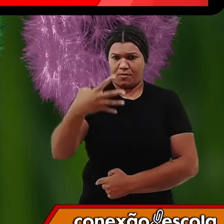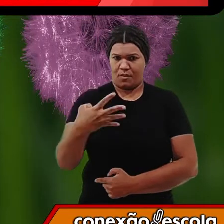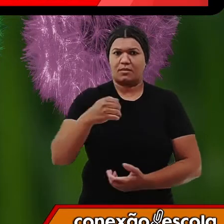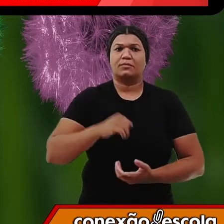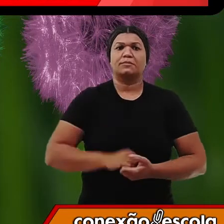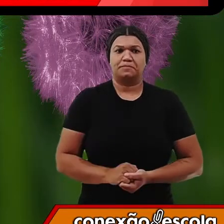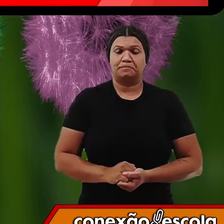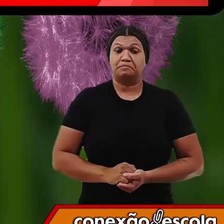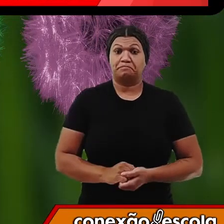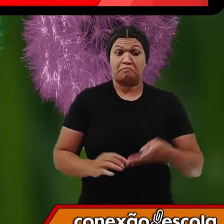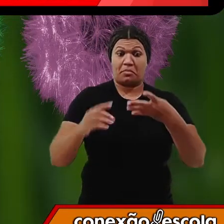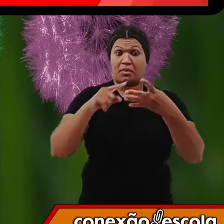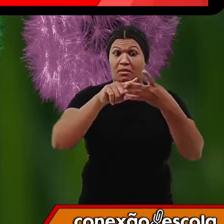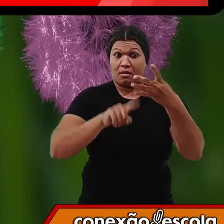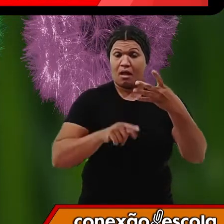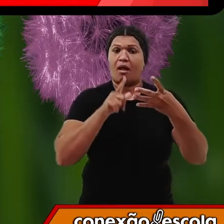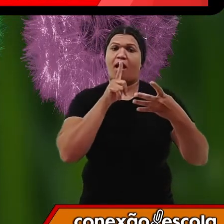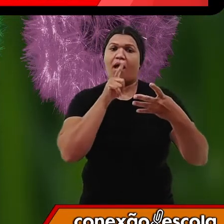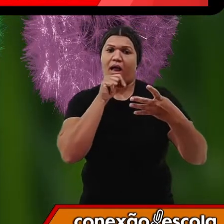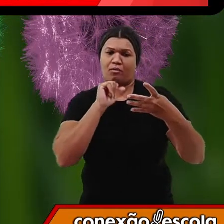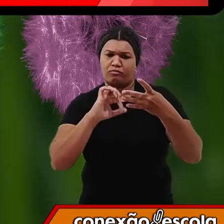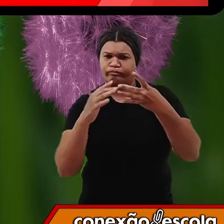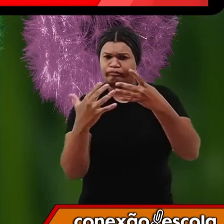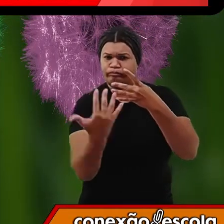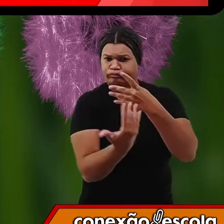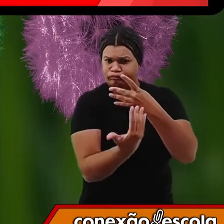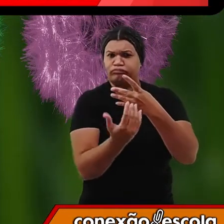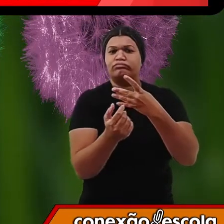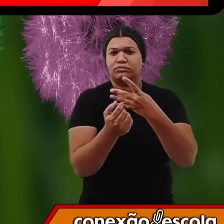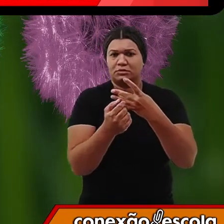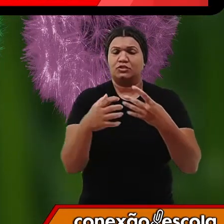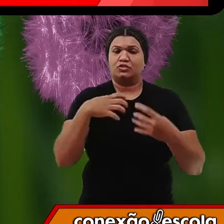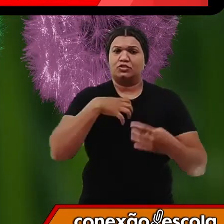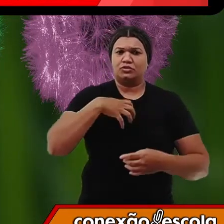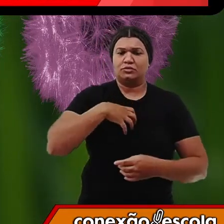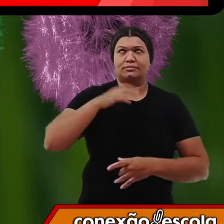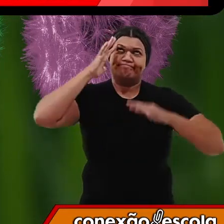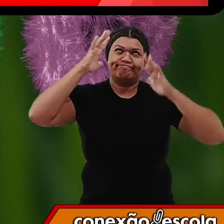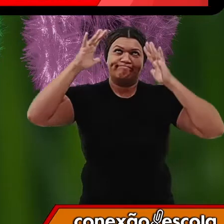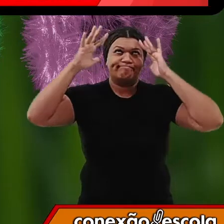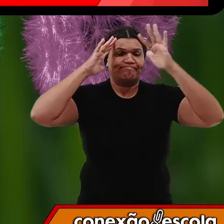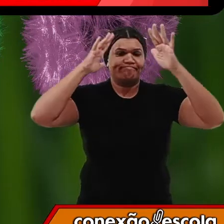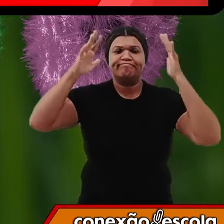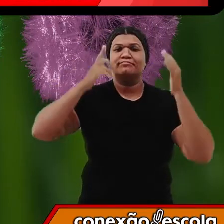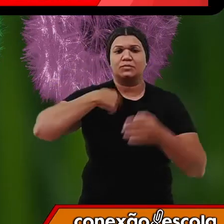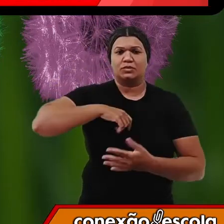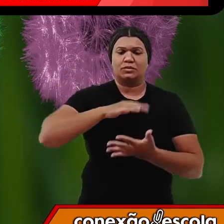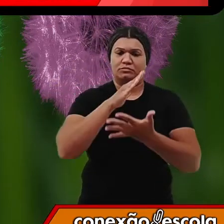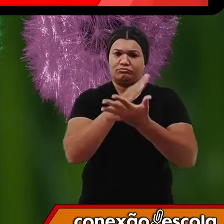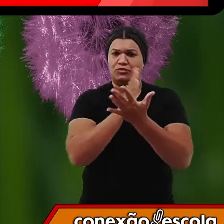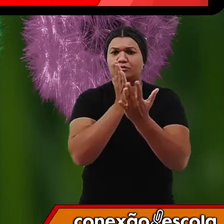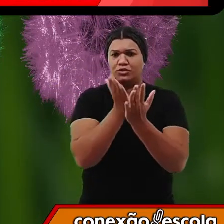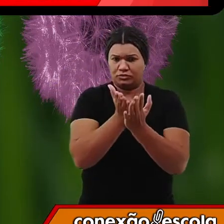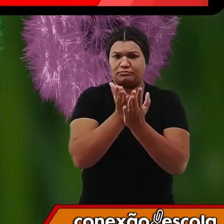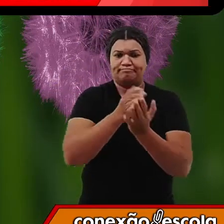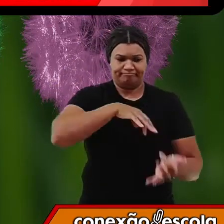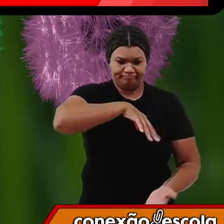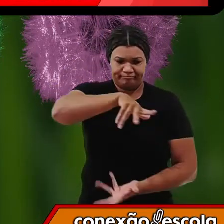partes formadas por água, dessas 4 partes que, de uma forma imaginária, nós dividimos o planeta.